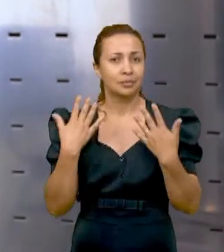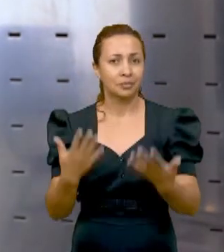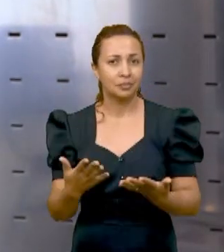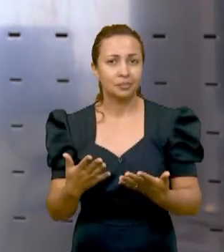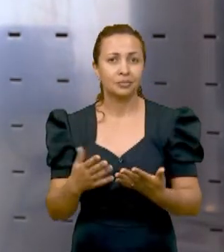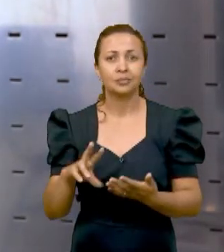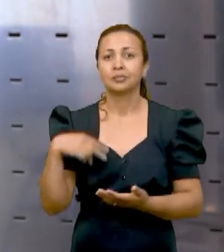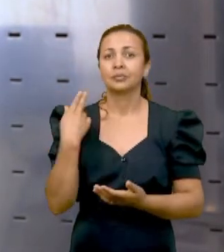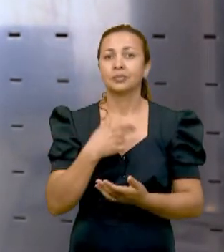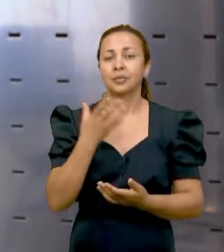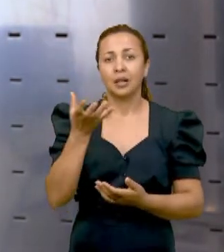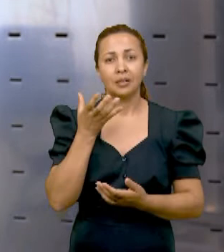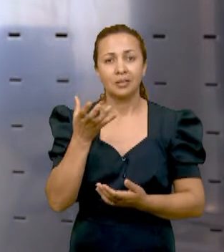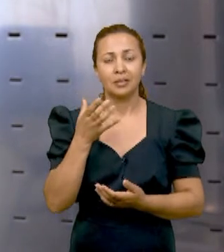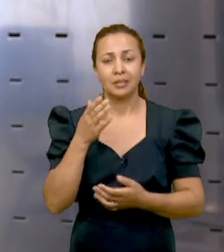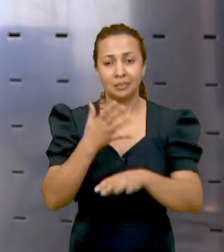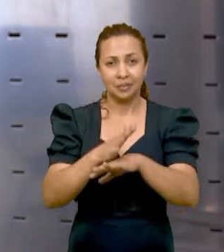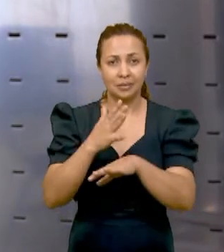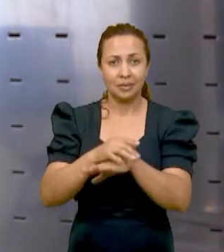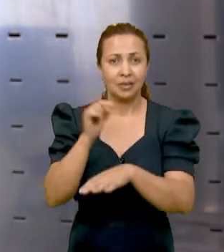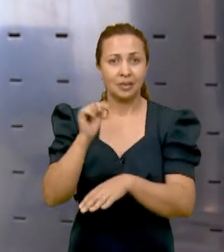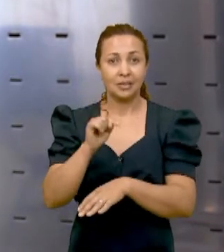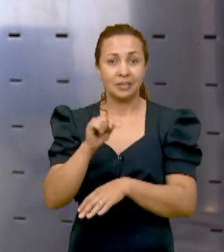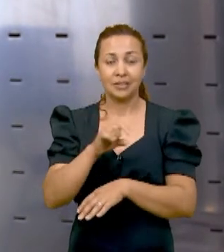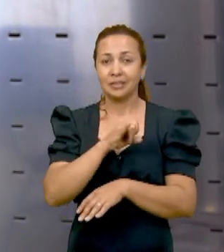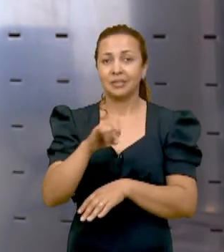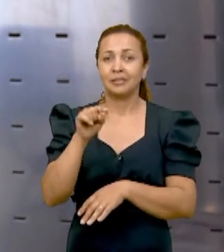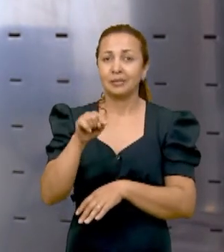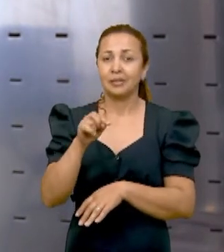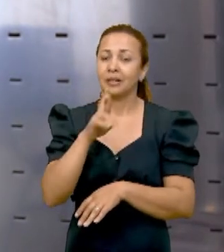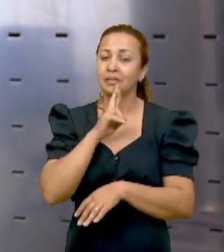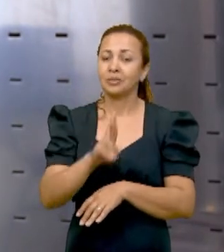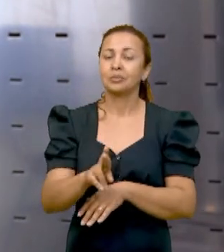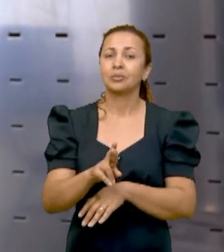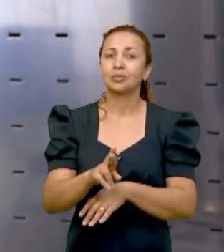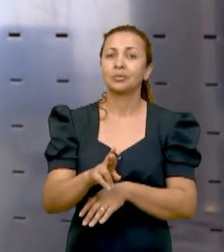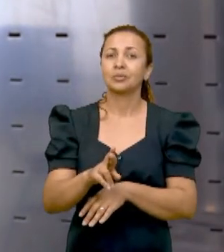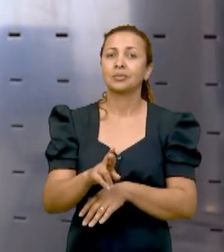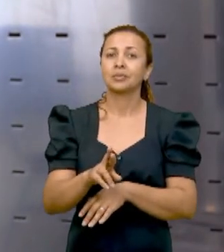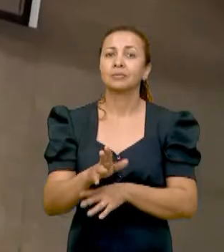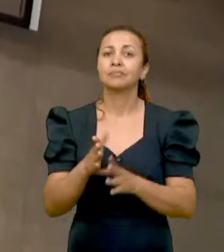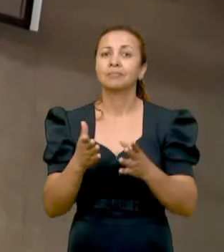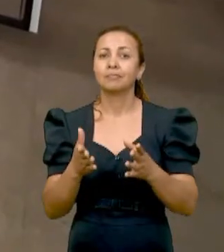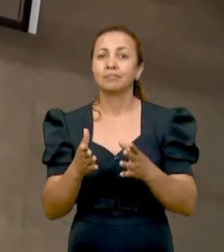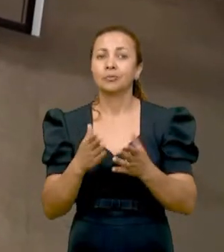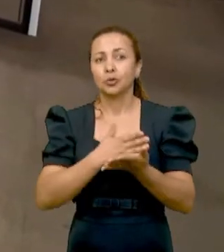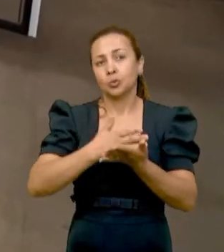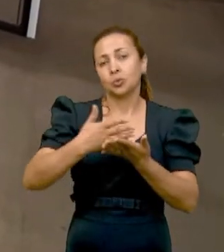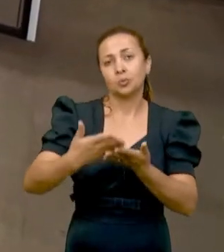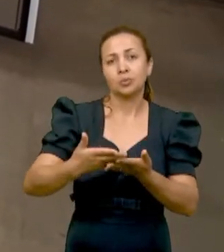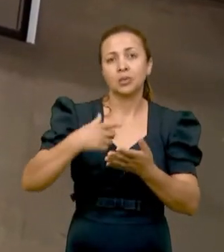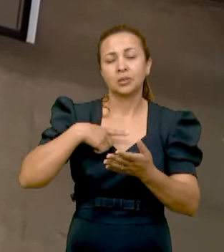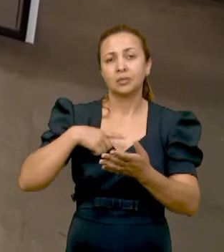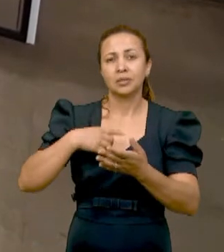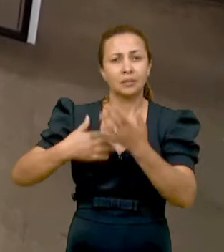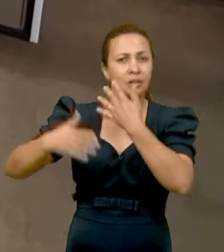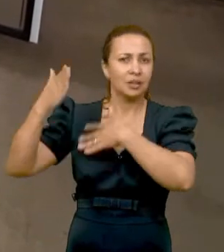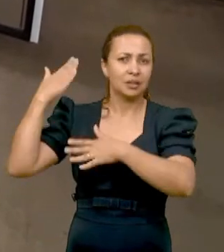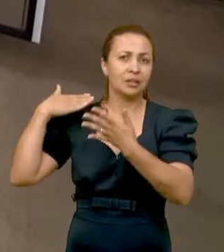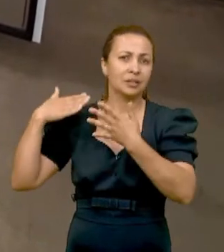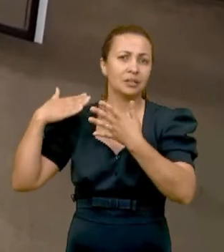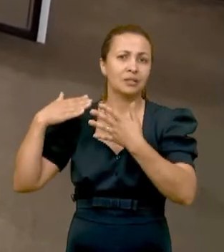condições, nós queremos testar se aqueles resultados que foram inicialmente